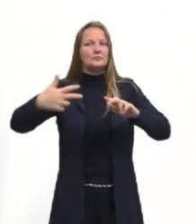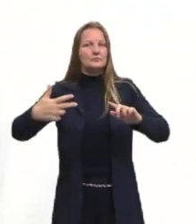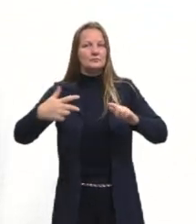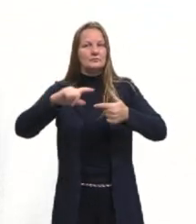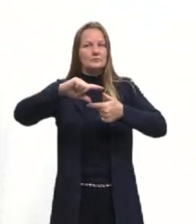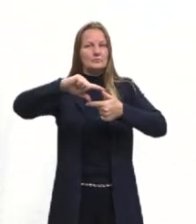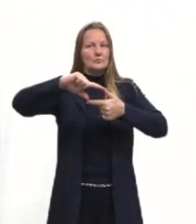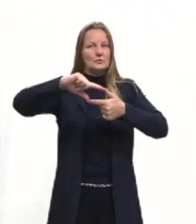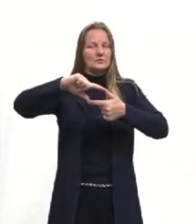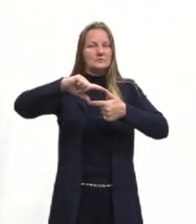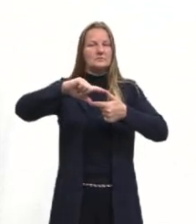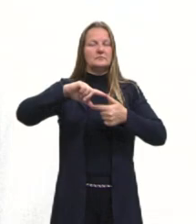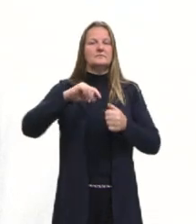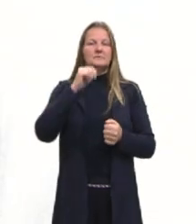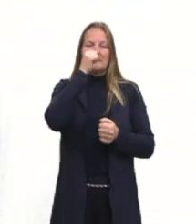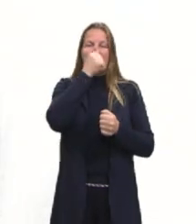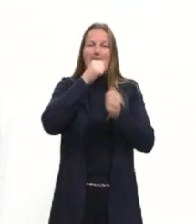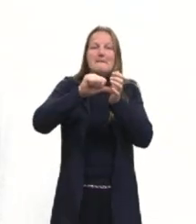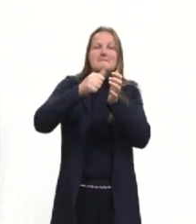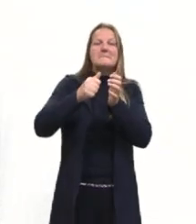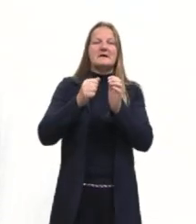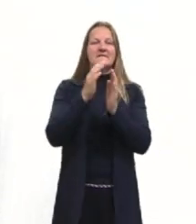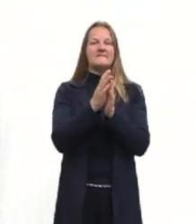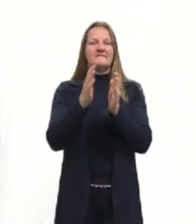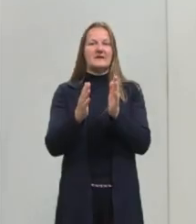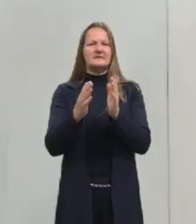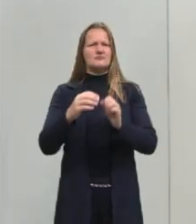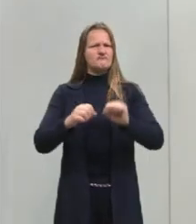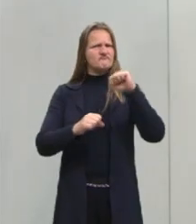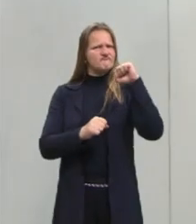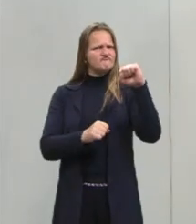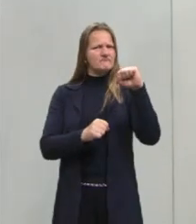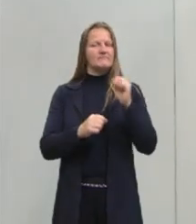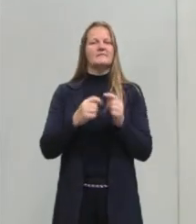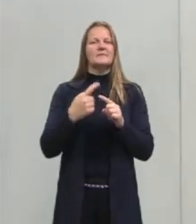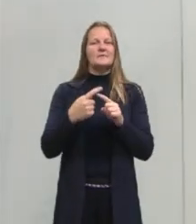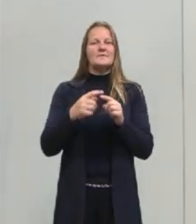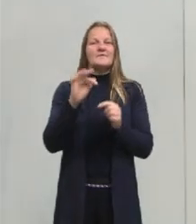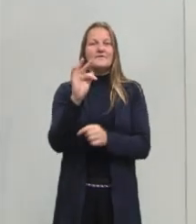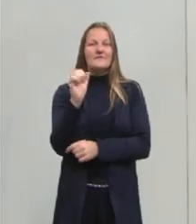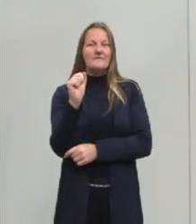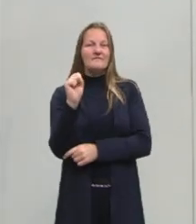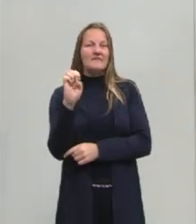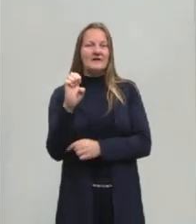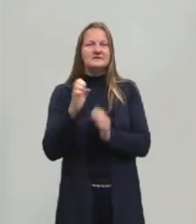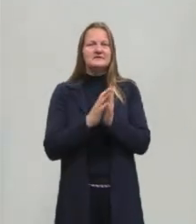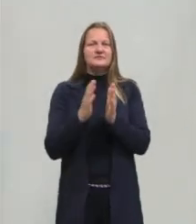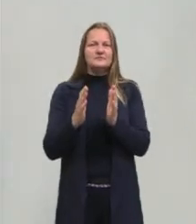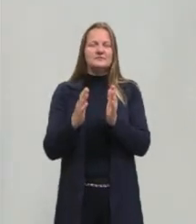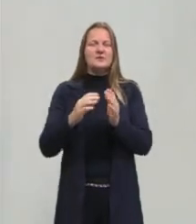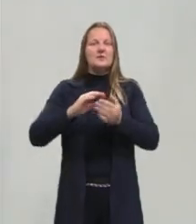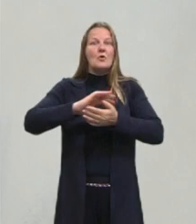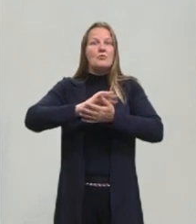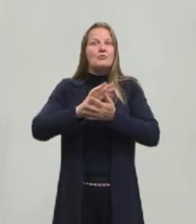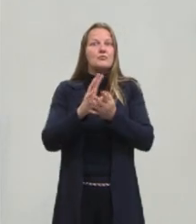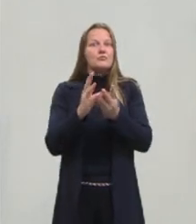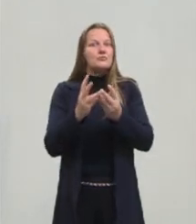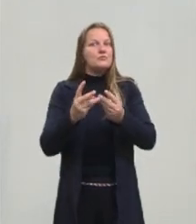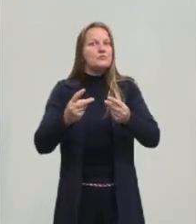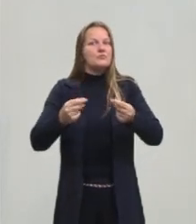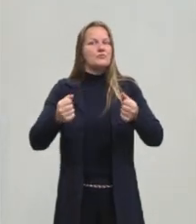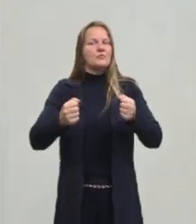dessa primeira fase, que a gente chama de fase heróica, que é uma fase que a gente disse que ela destruiu com alguns,